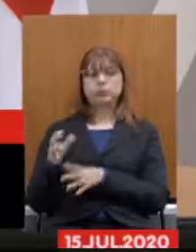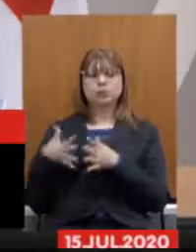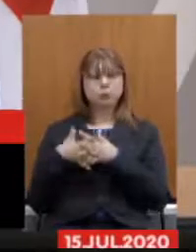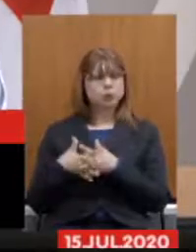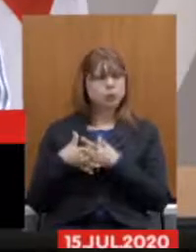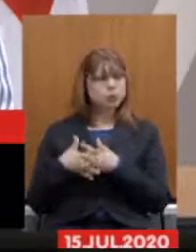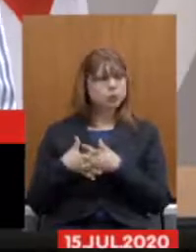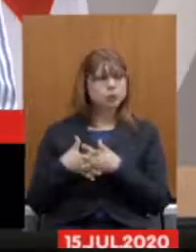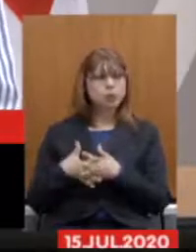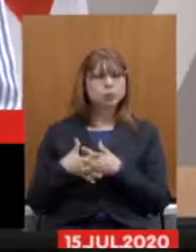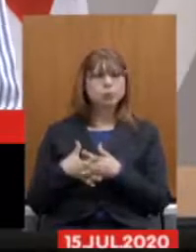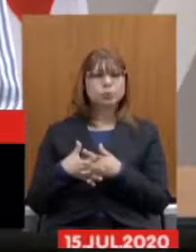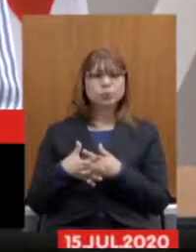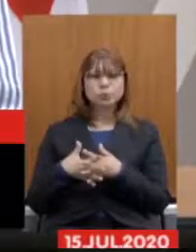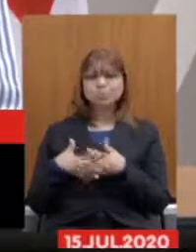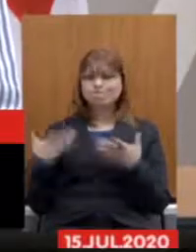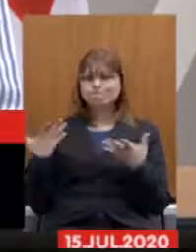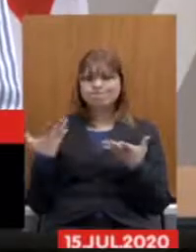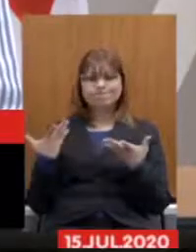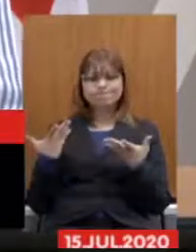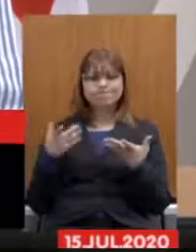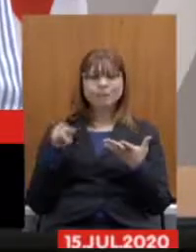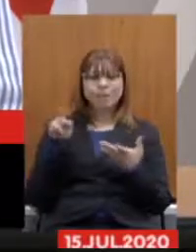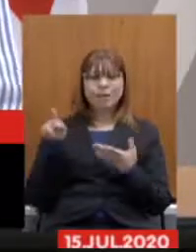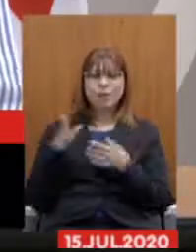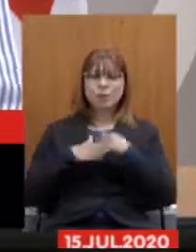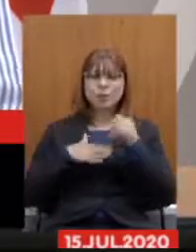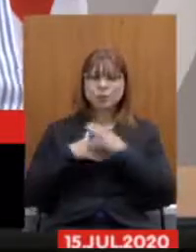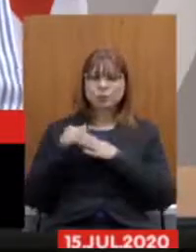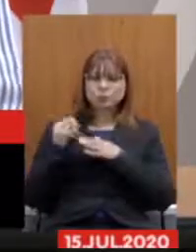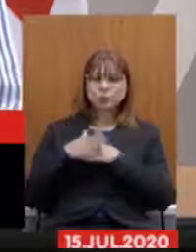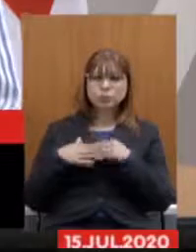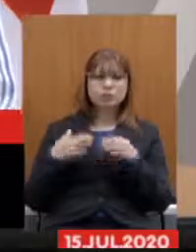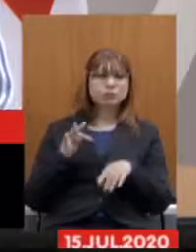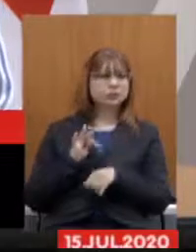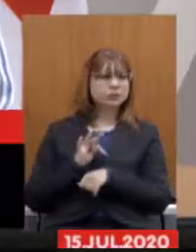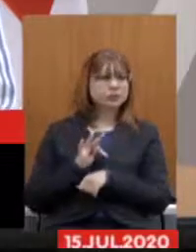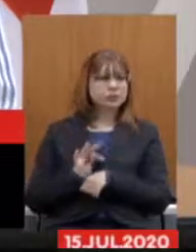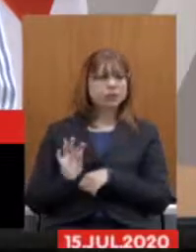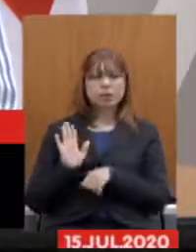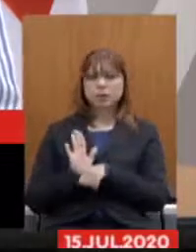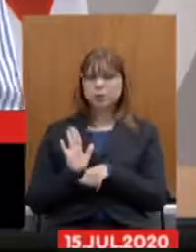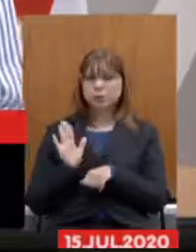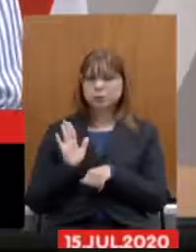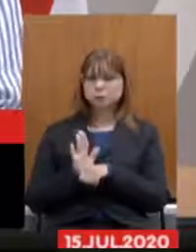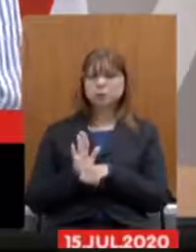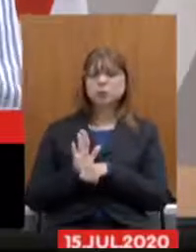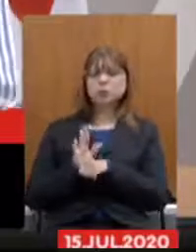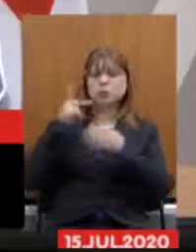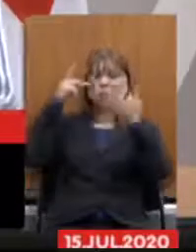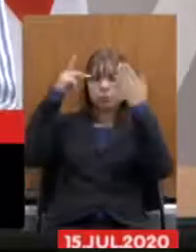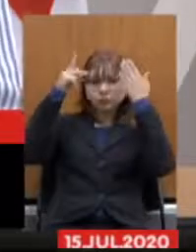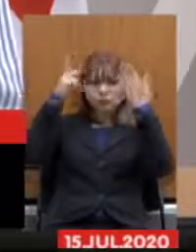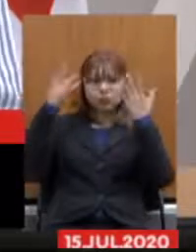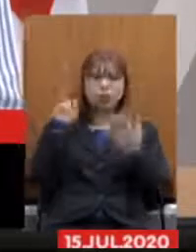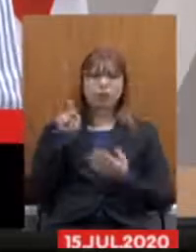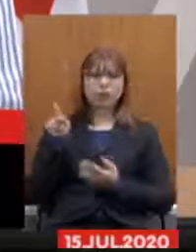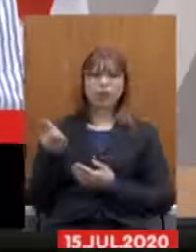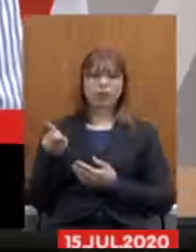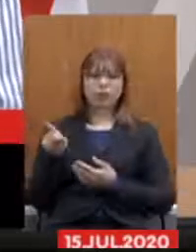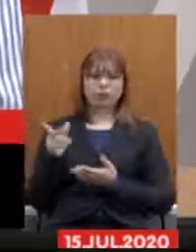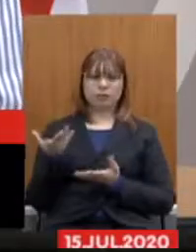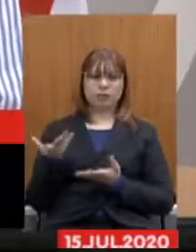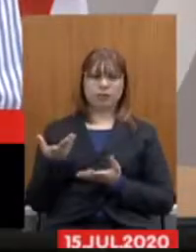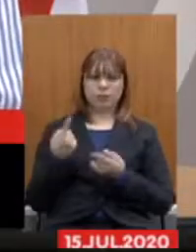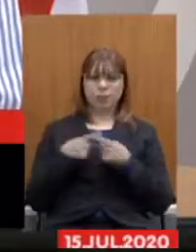profissionais psiquiatra técnicos auxiliares na sua remoção para